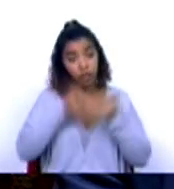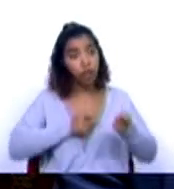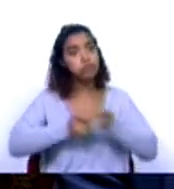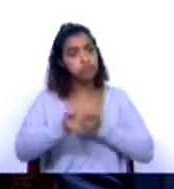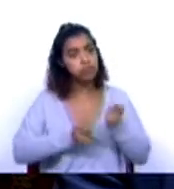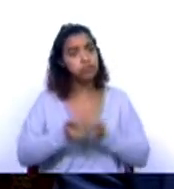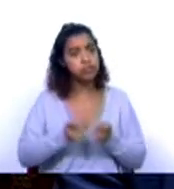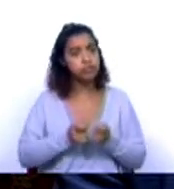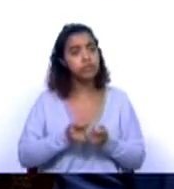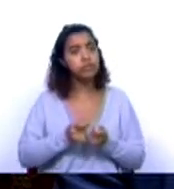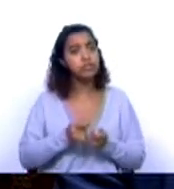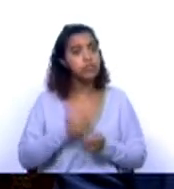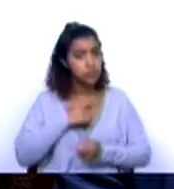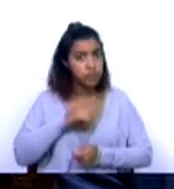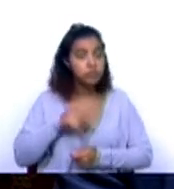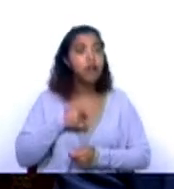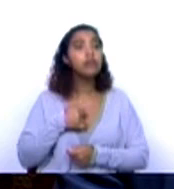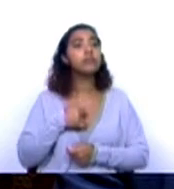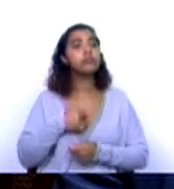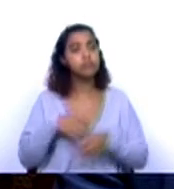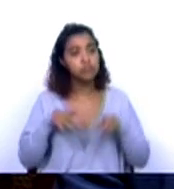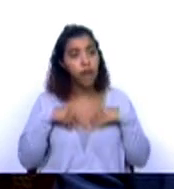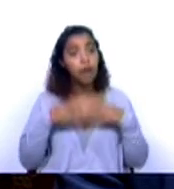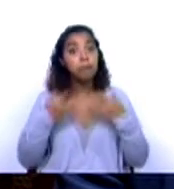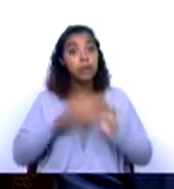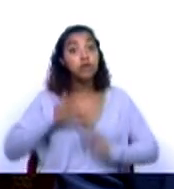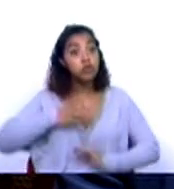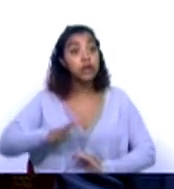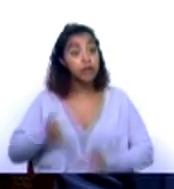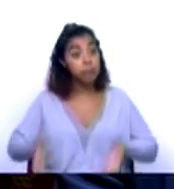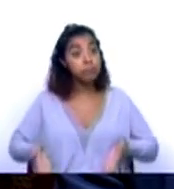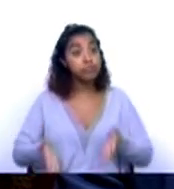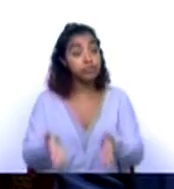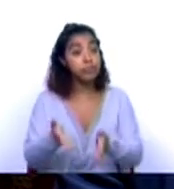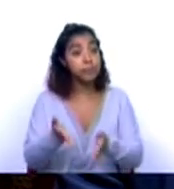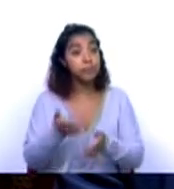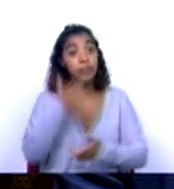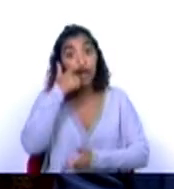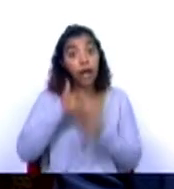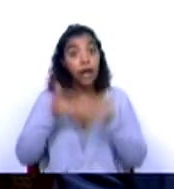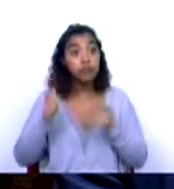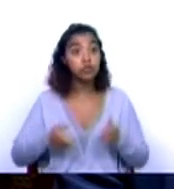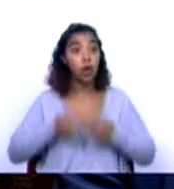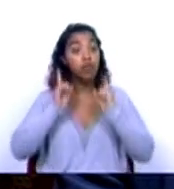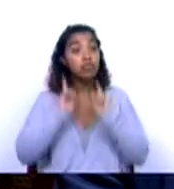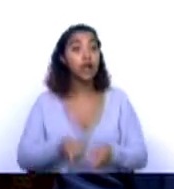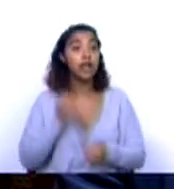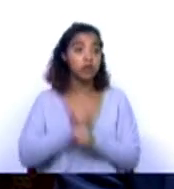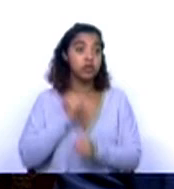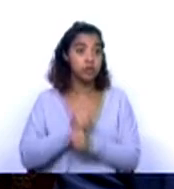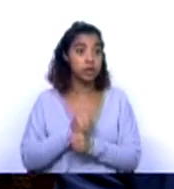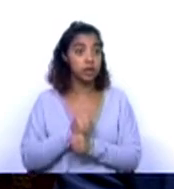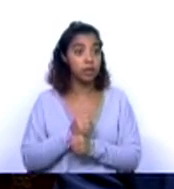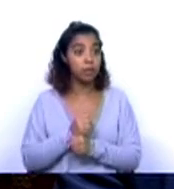gestão. Dissemos que íamos também fazê-lo, mas que aquilo que queríamos incentivar eram mesmo aqueles que estão no início das suas carreiras e querem